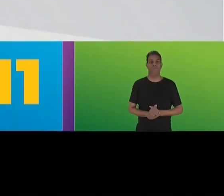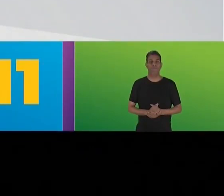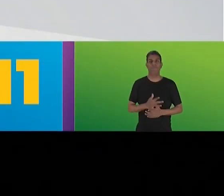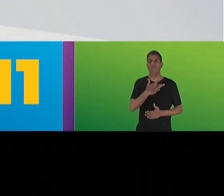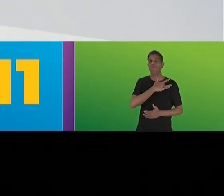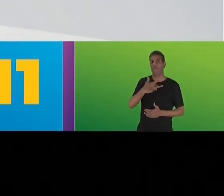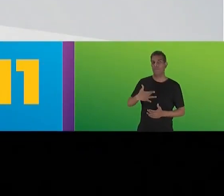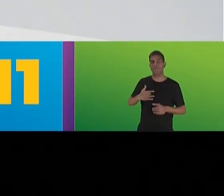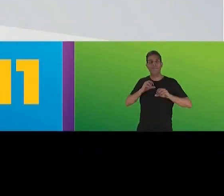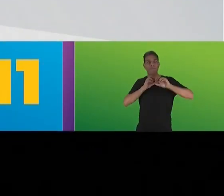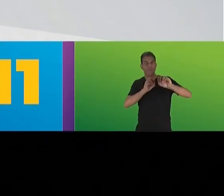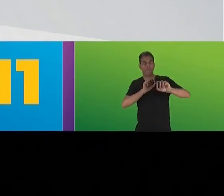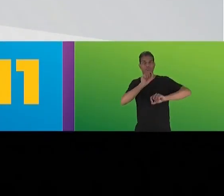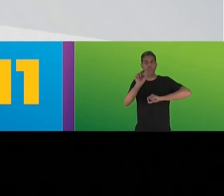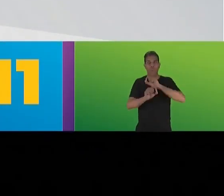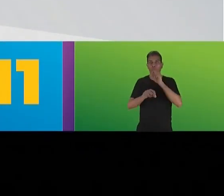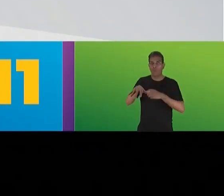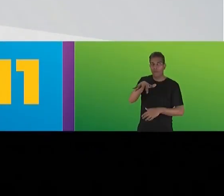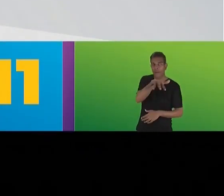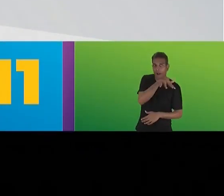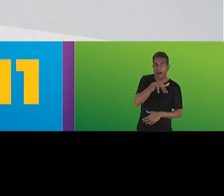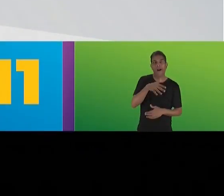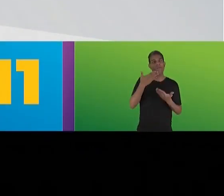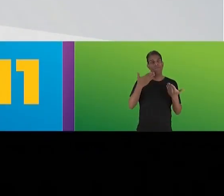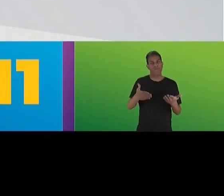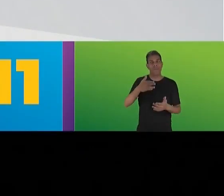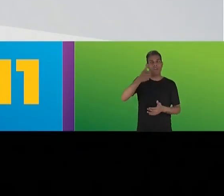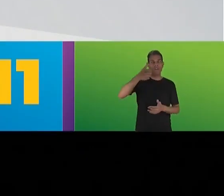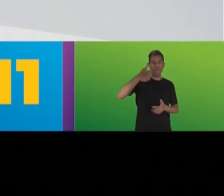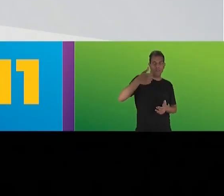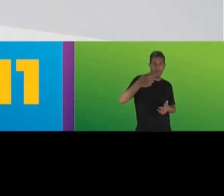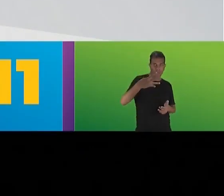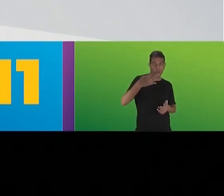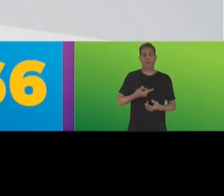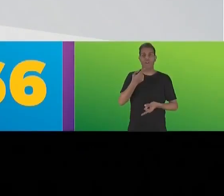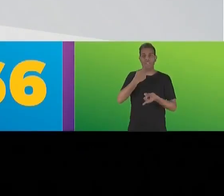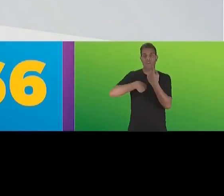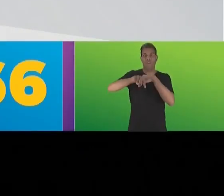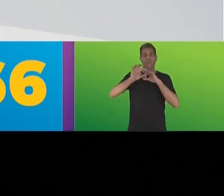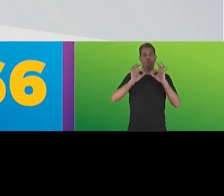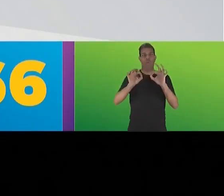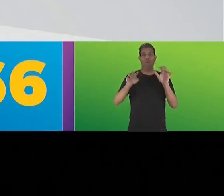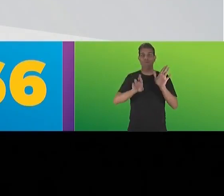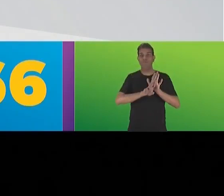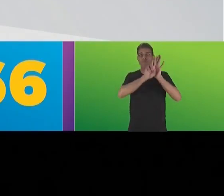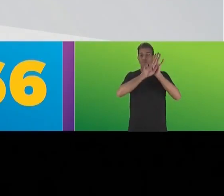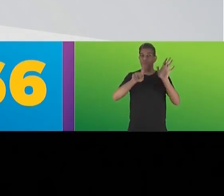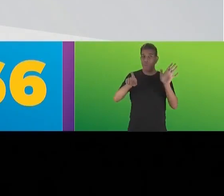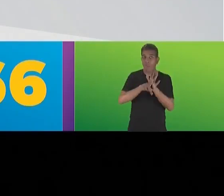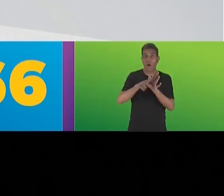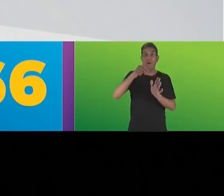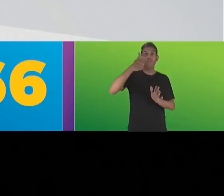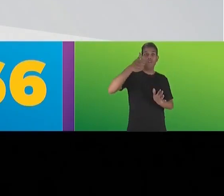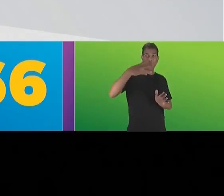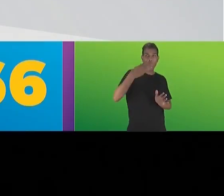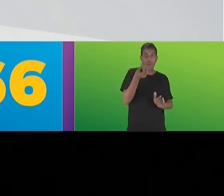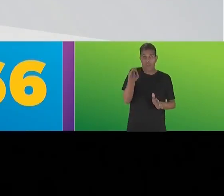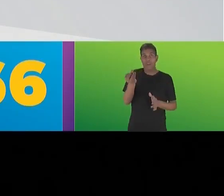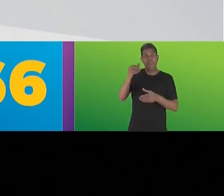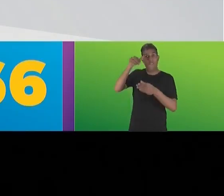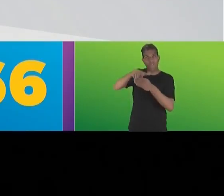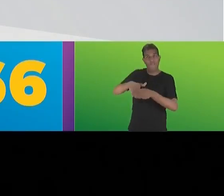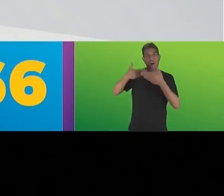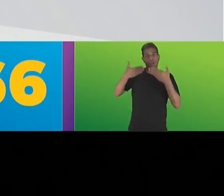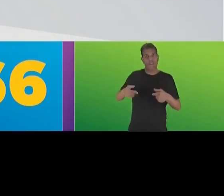Saúde, educação, direito de todos. Sou o oficial Alex Sabino, deputado federal, 14, 11. Quero ser seu representante em Brasília. Leonardo Furtado,